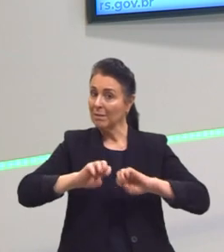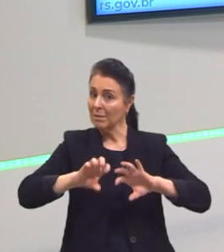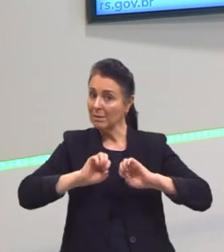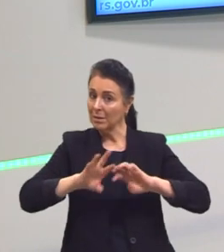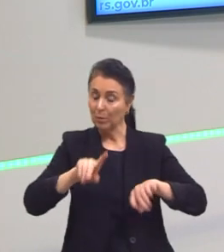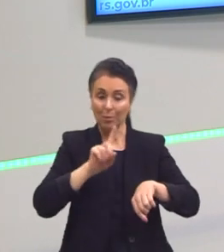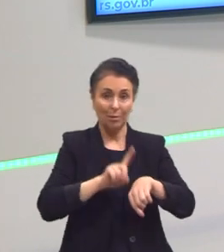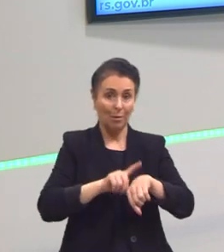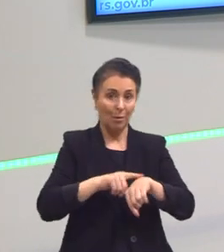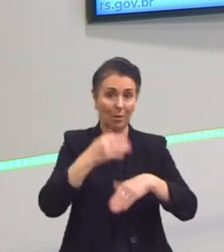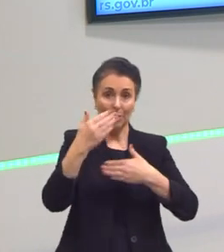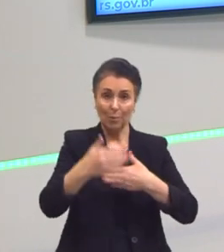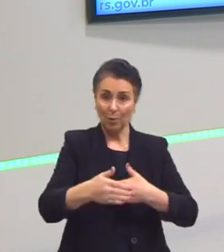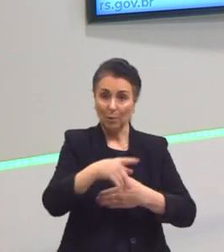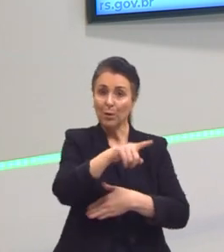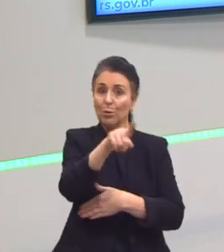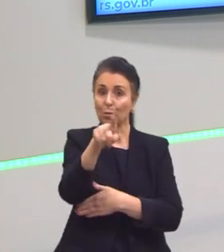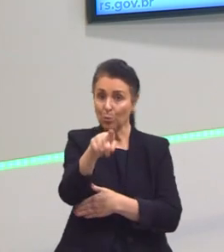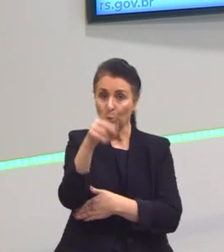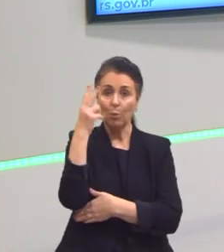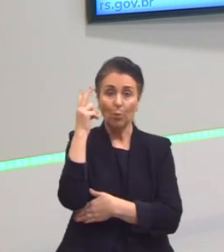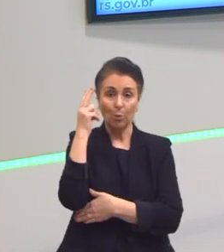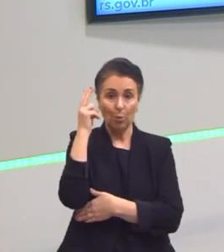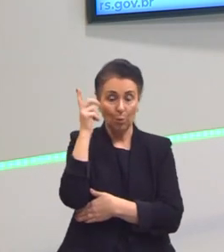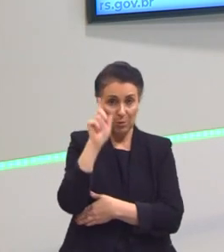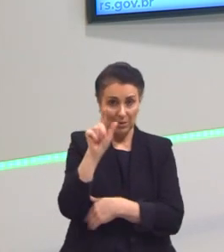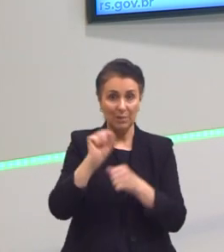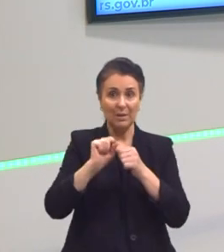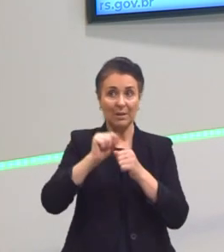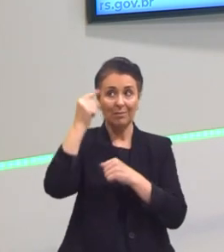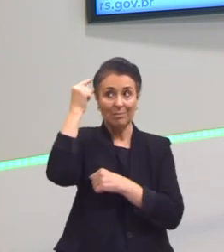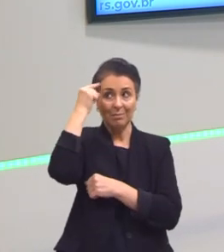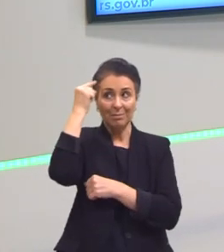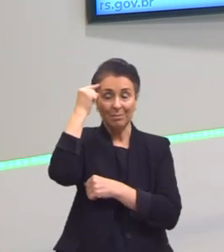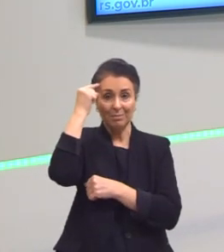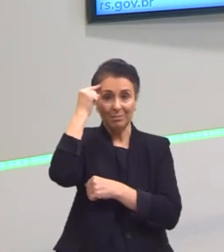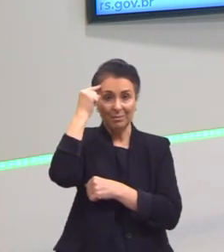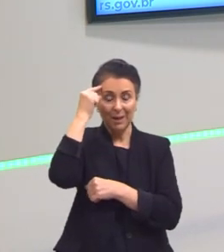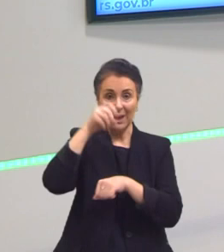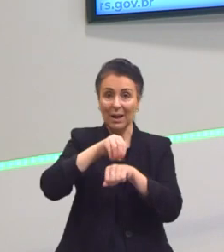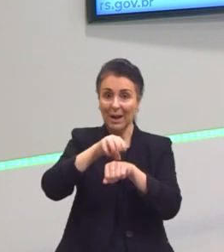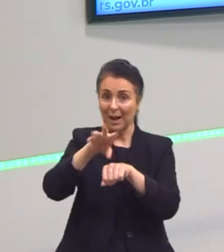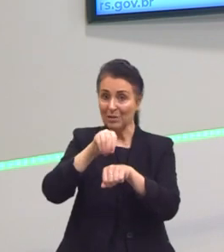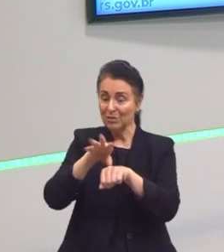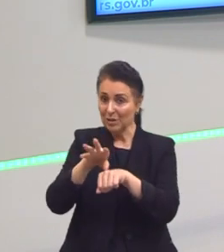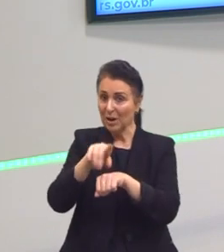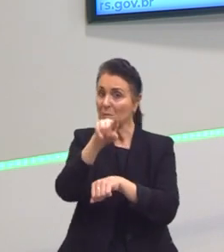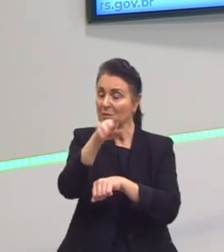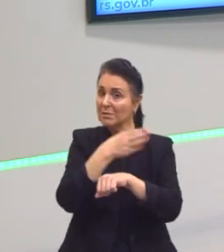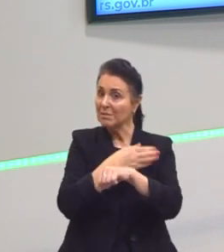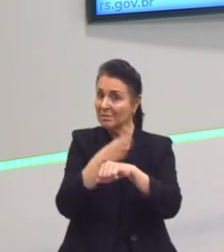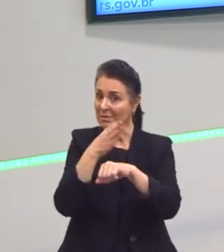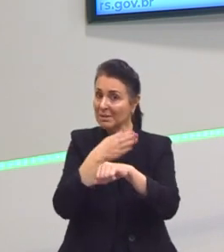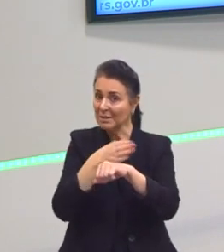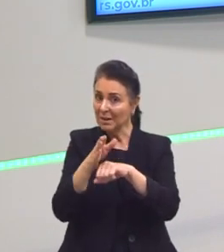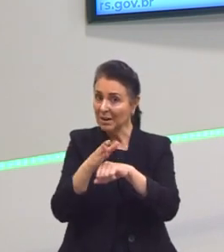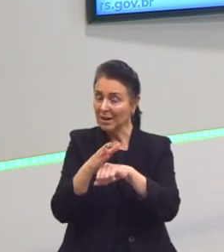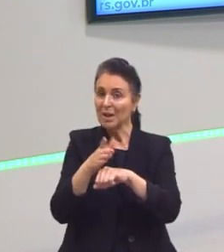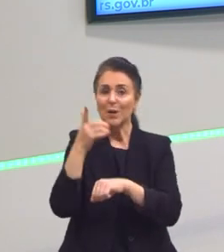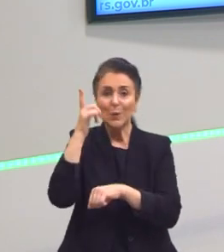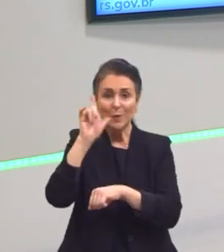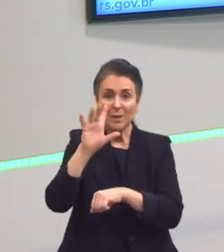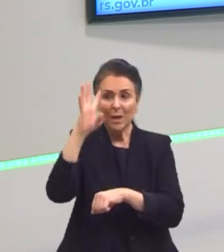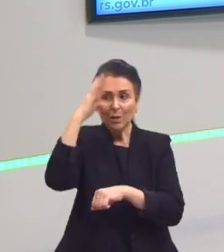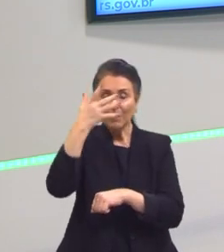hora da prova, conseguem fazer esse cálculo mental, né? A dica está aqui para vocês treinarem ela e conseguir